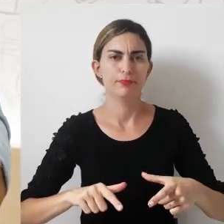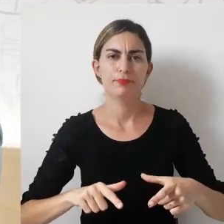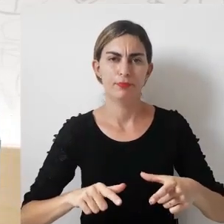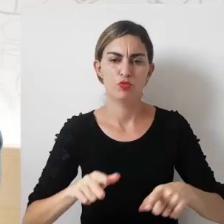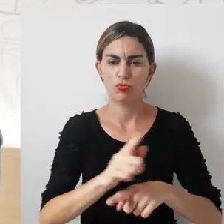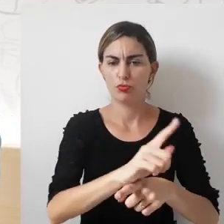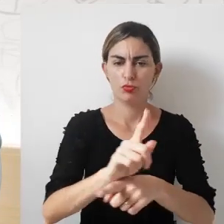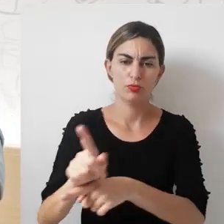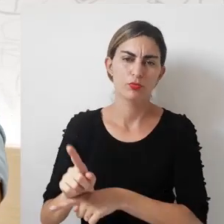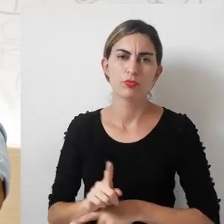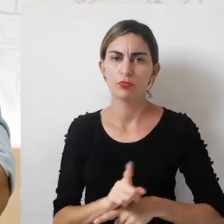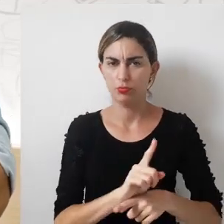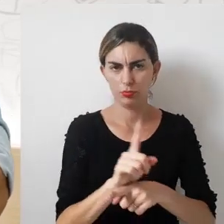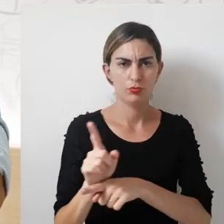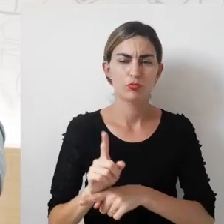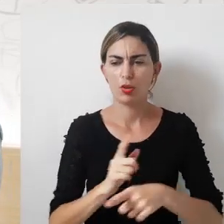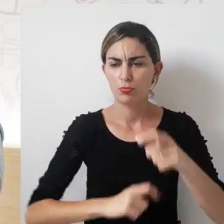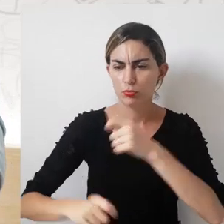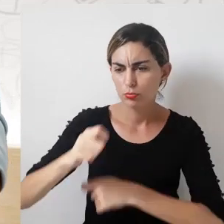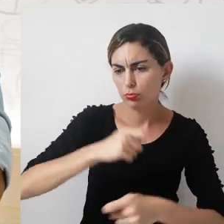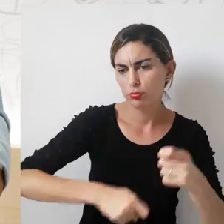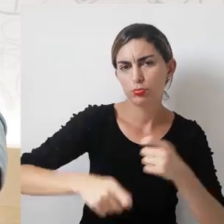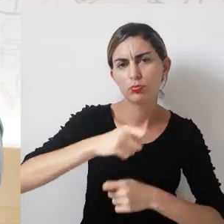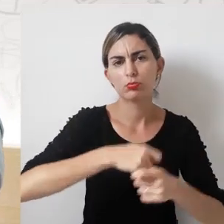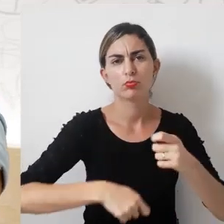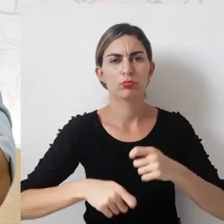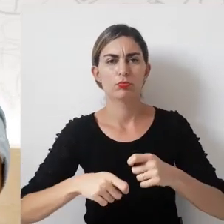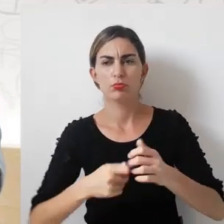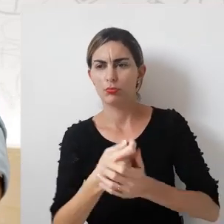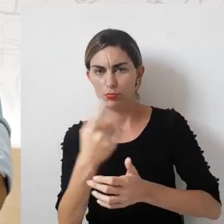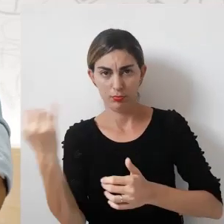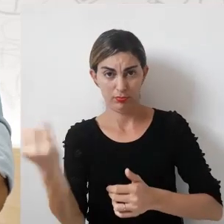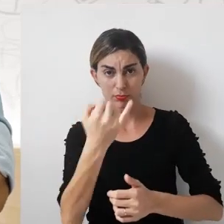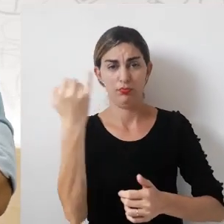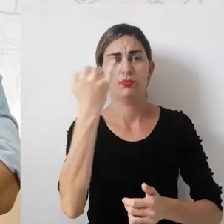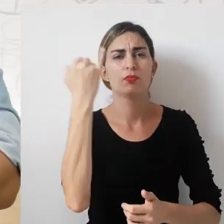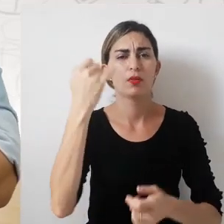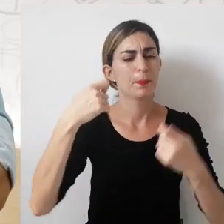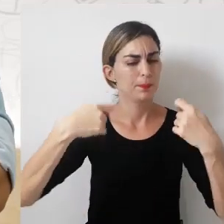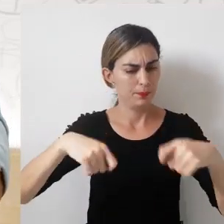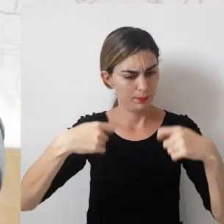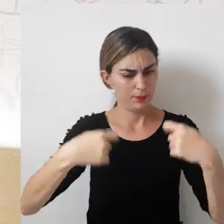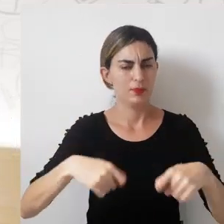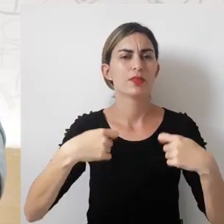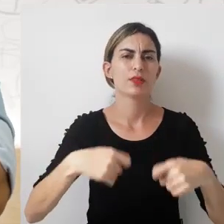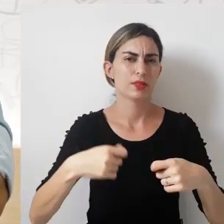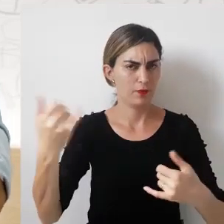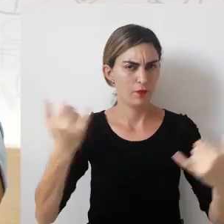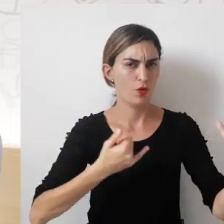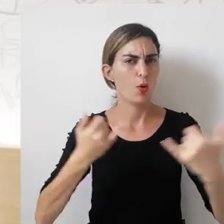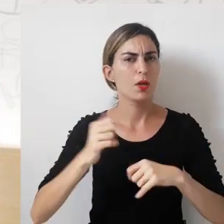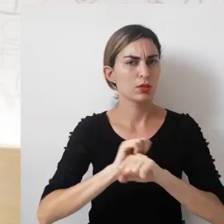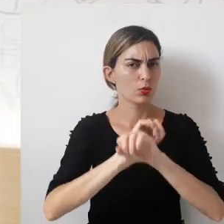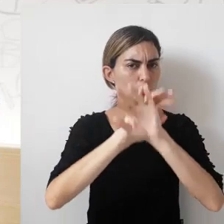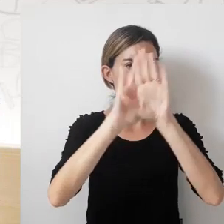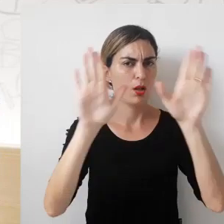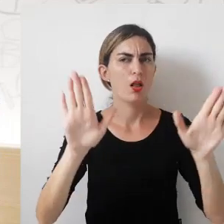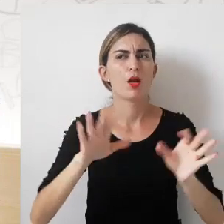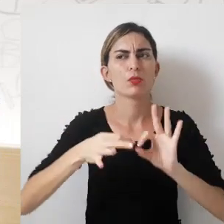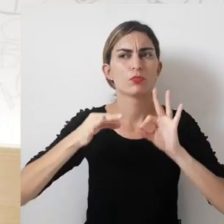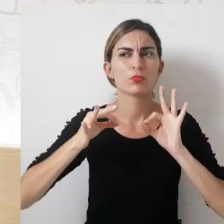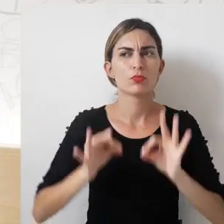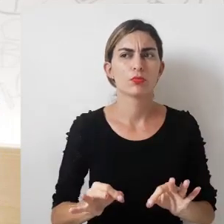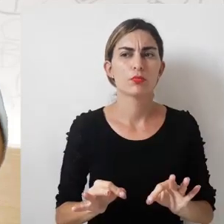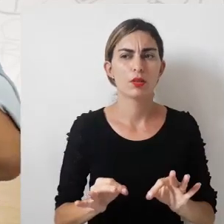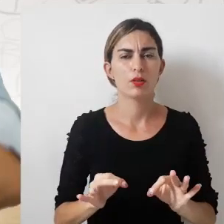que gerencia compras, que administra essa função de extrema importância, precisa lidar com informações claras e